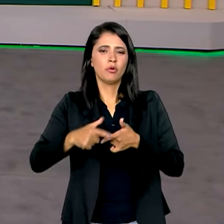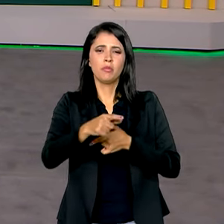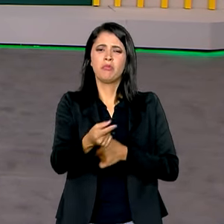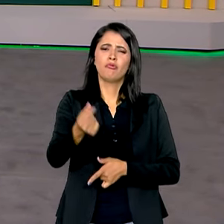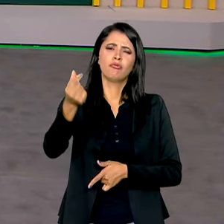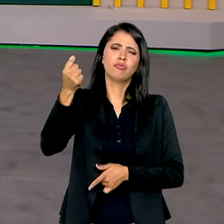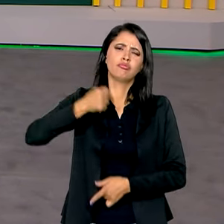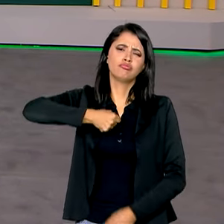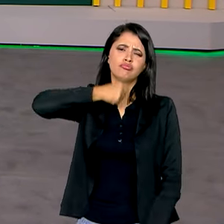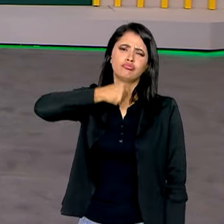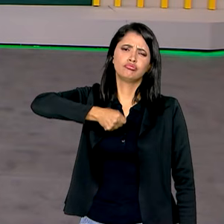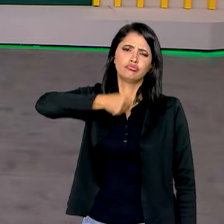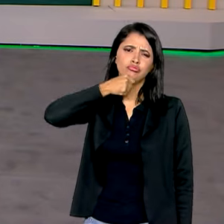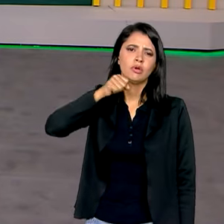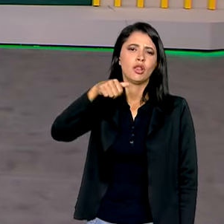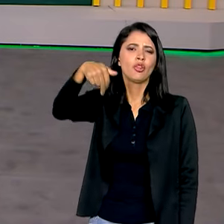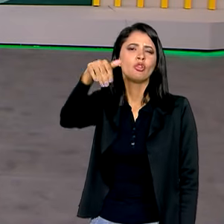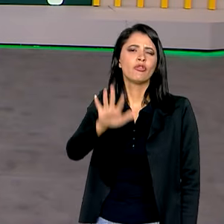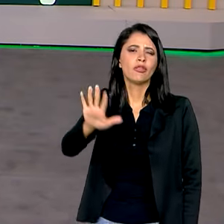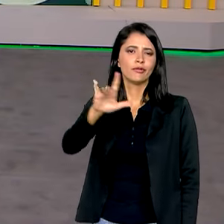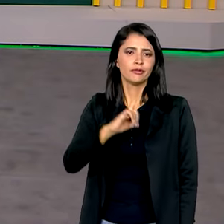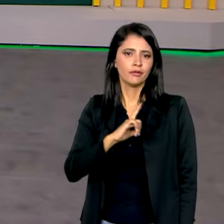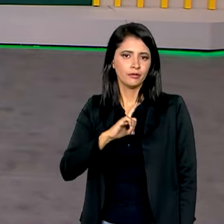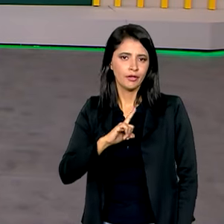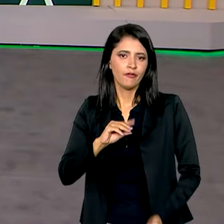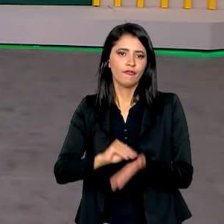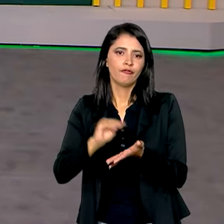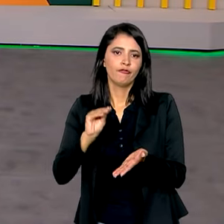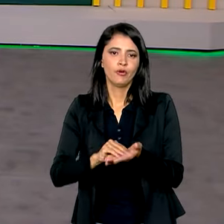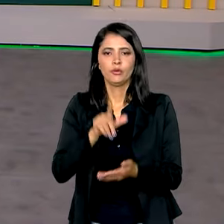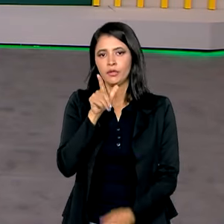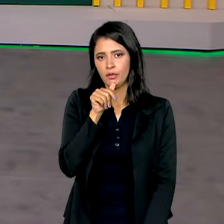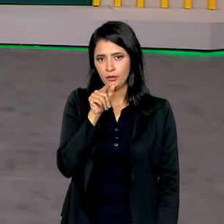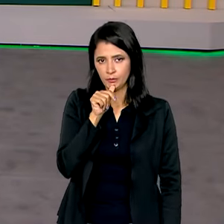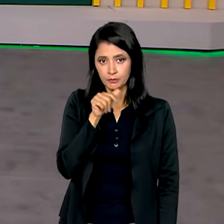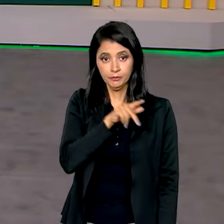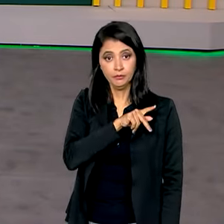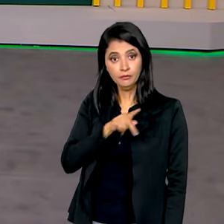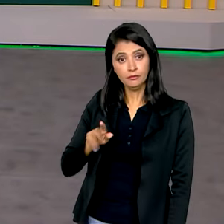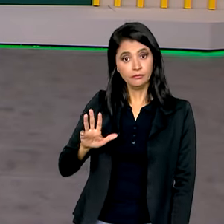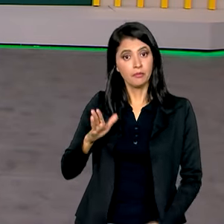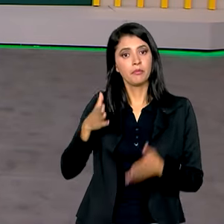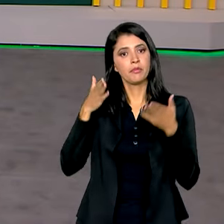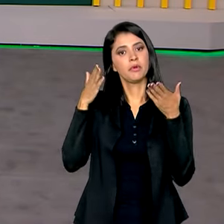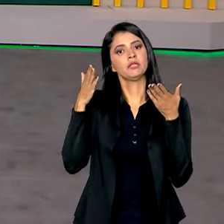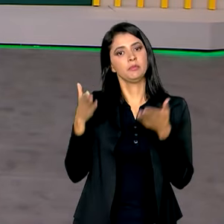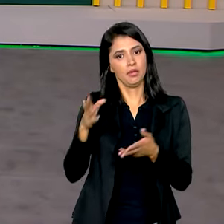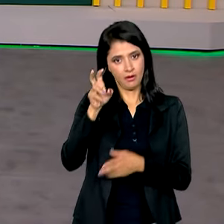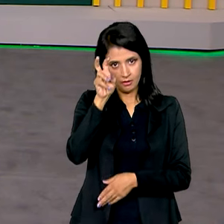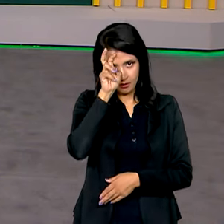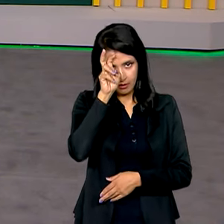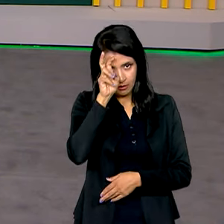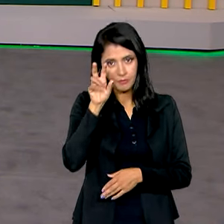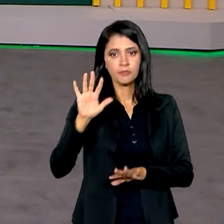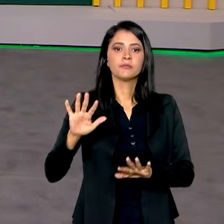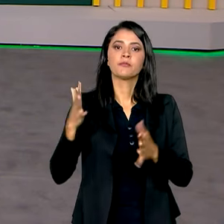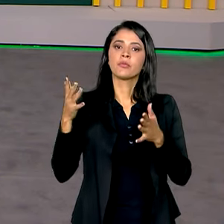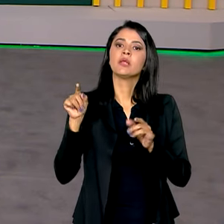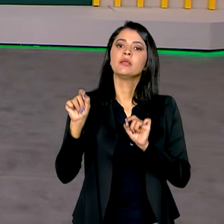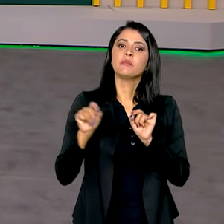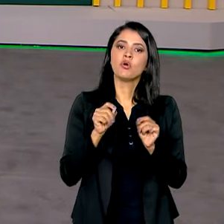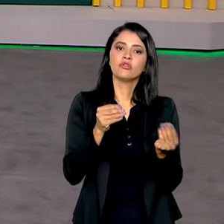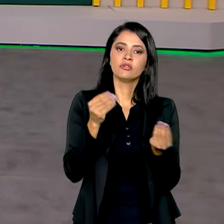mais antigos da região nordeste, a falta de água. O presidente Lula participará nesta quinta-feira da